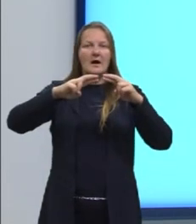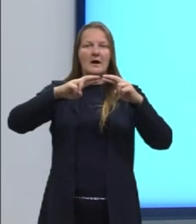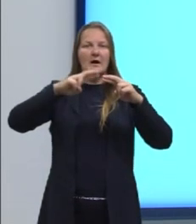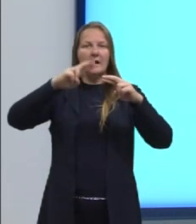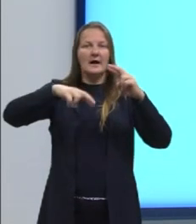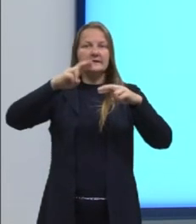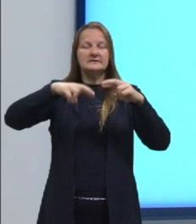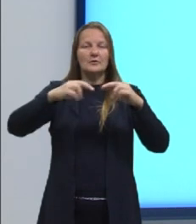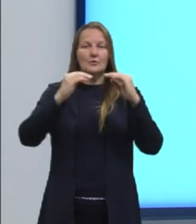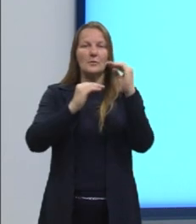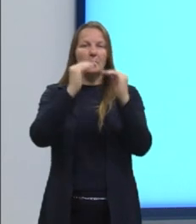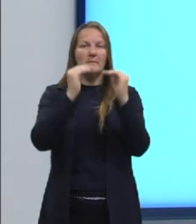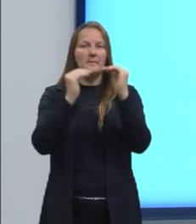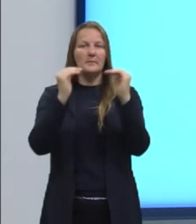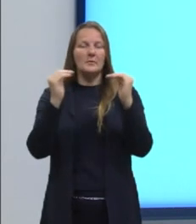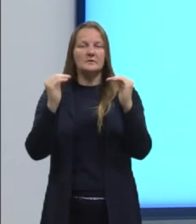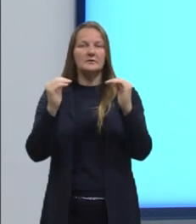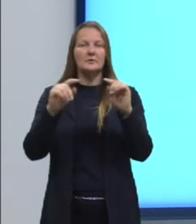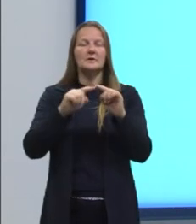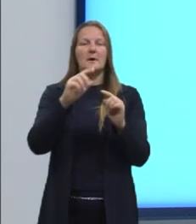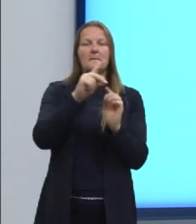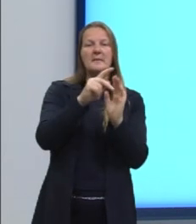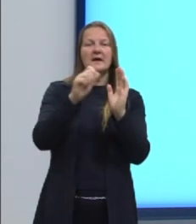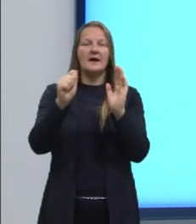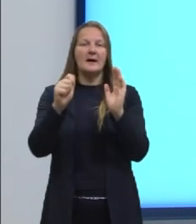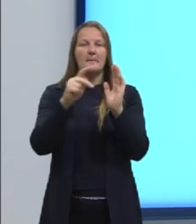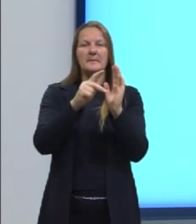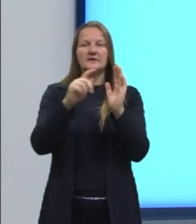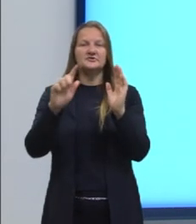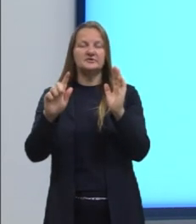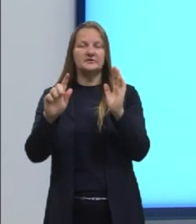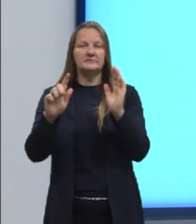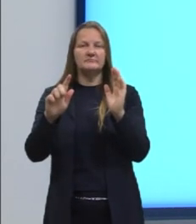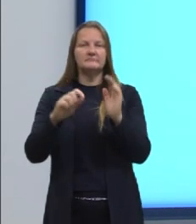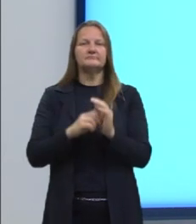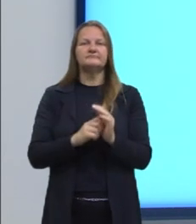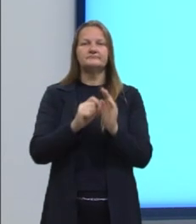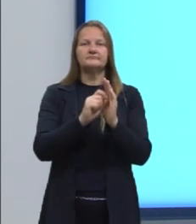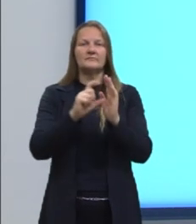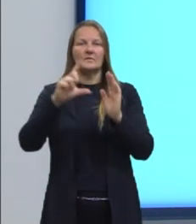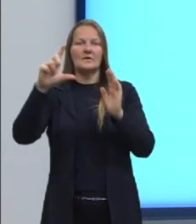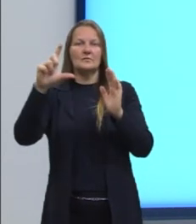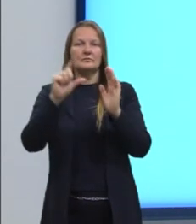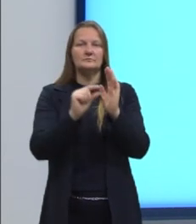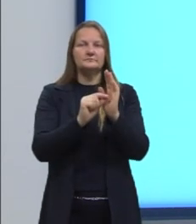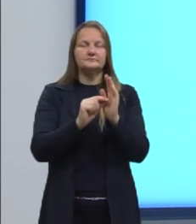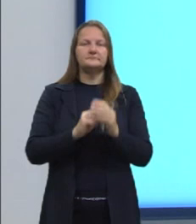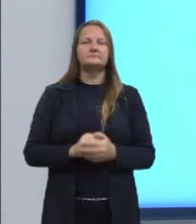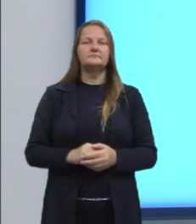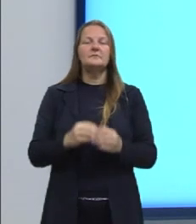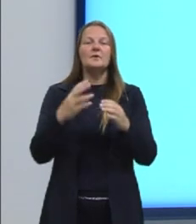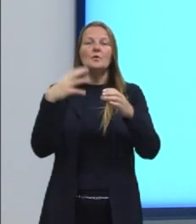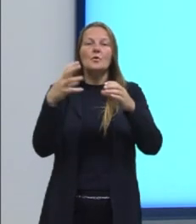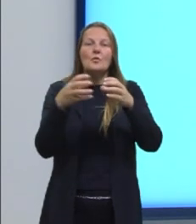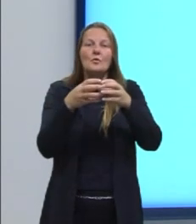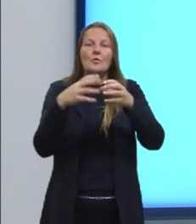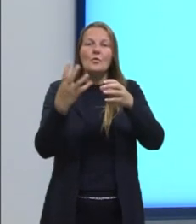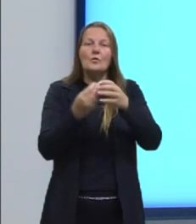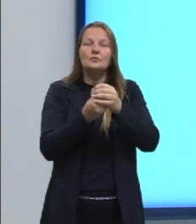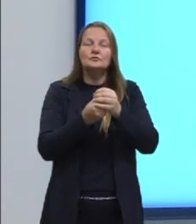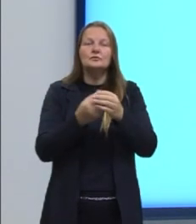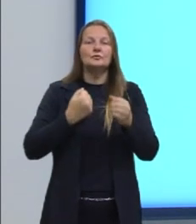progressões, PA e PG. Por quê, gente? Faz parte, então, do conjunto dos números